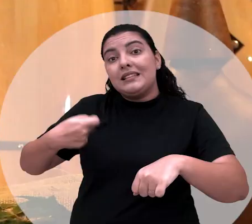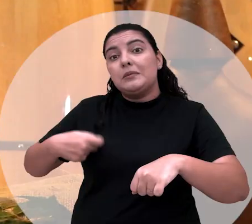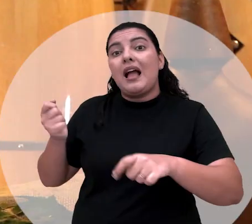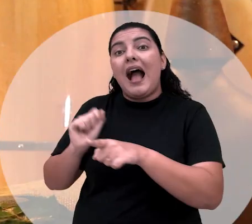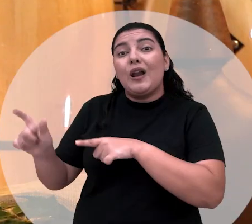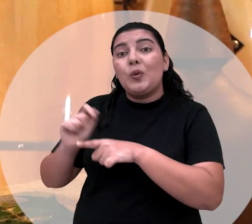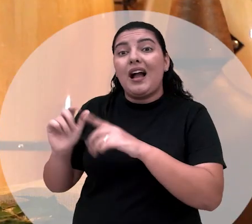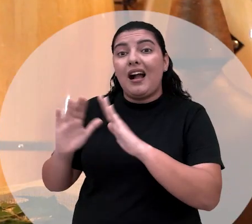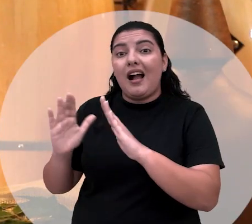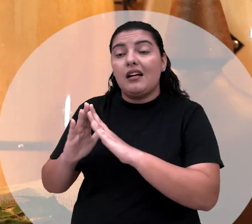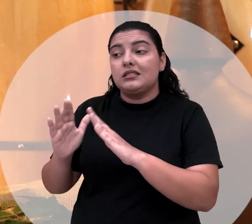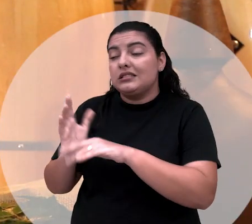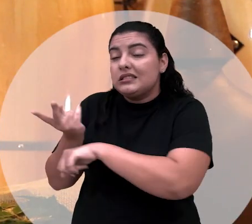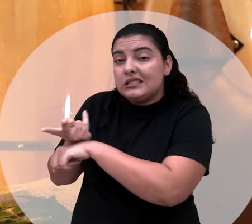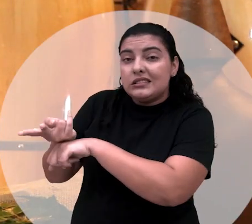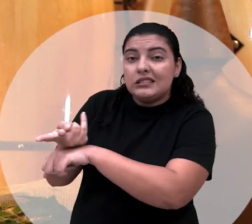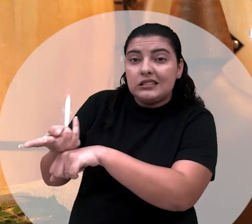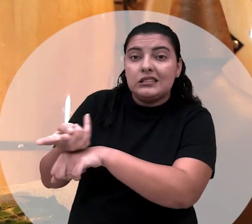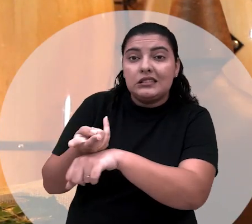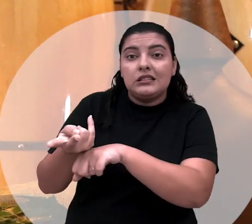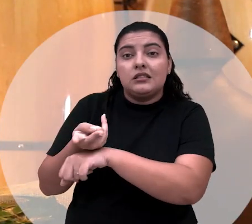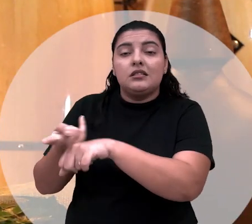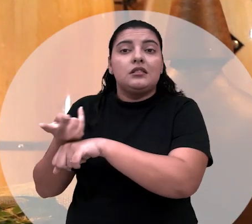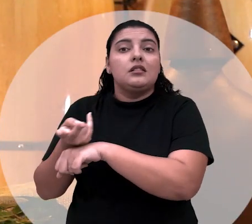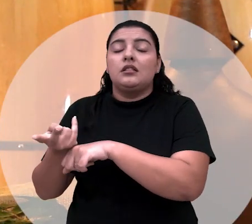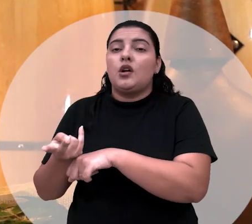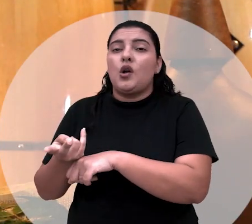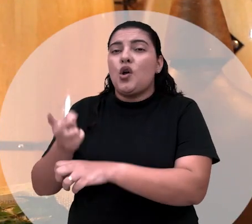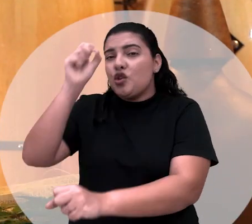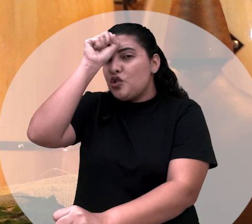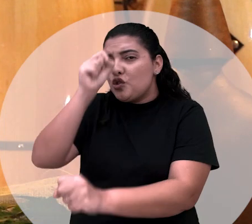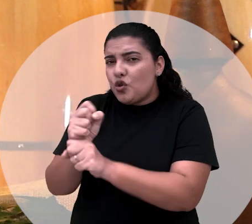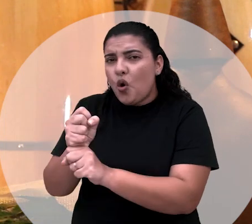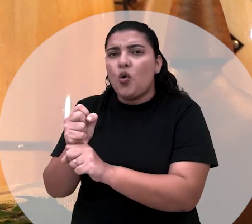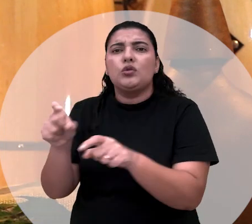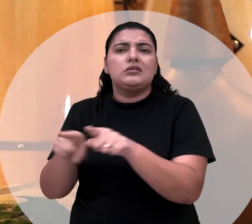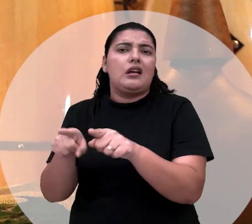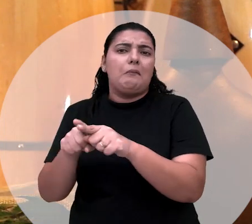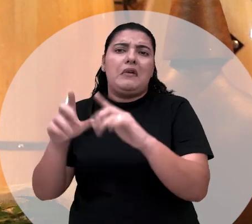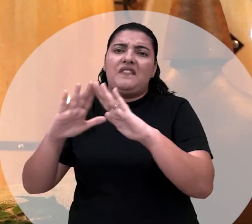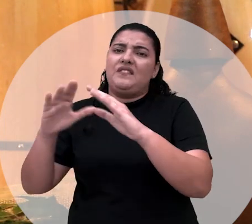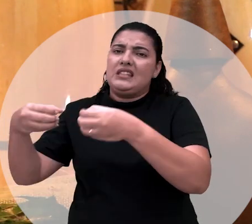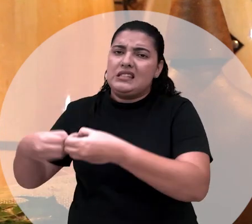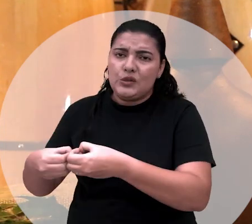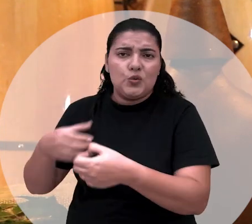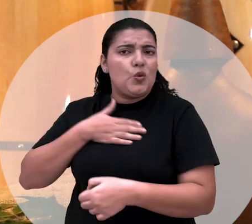a casa pra alugar, e comecei dar de cara com o preconceito. Não só do dono das casas, como dos vizinhos,